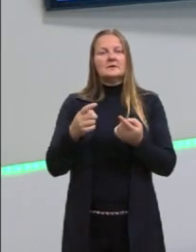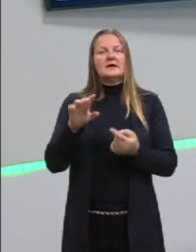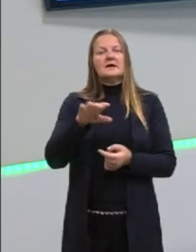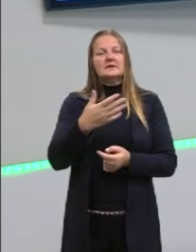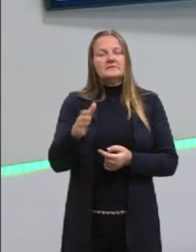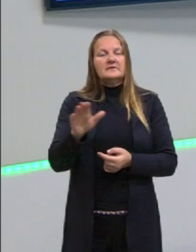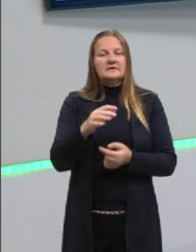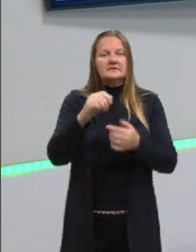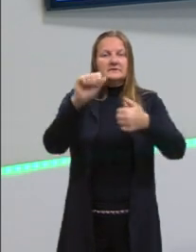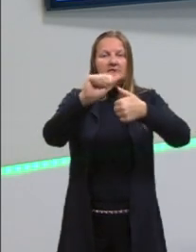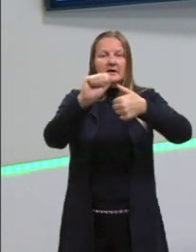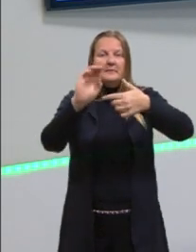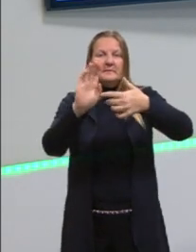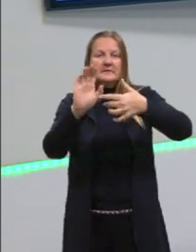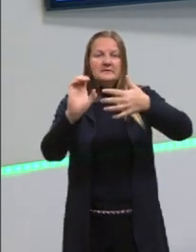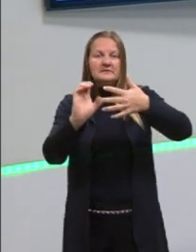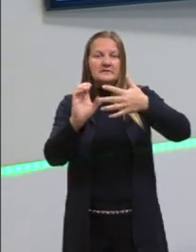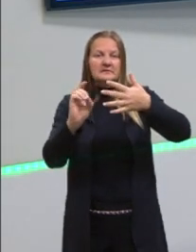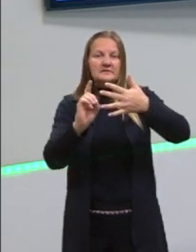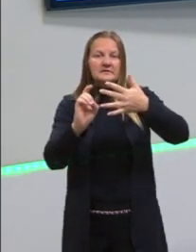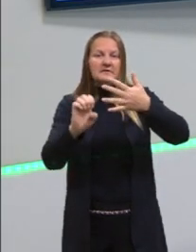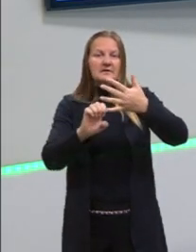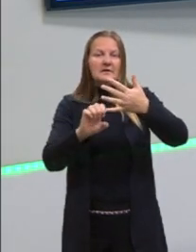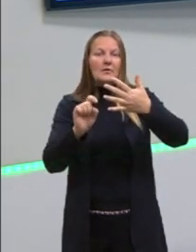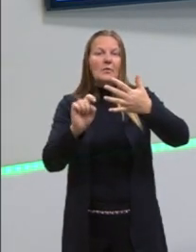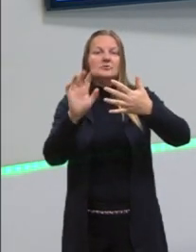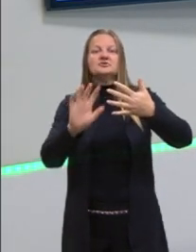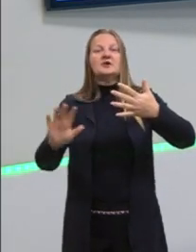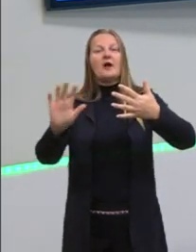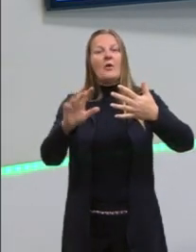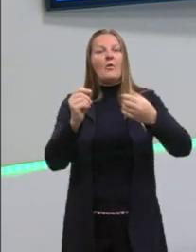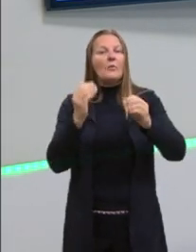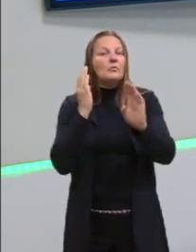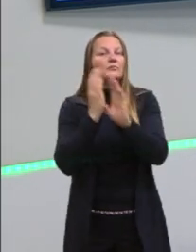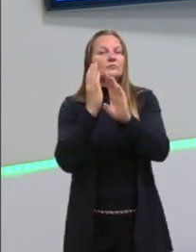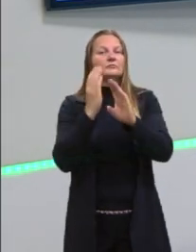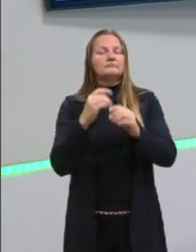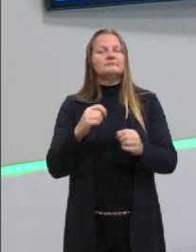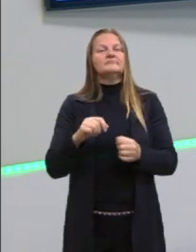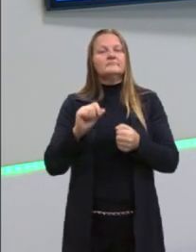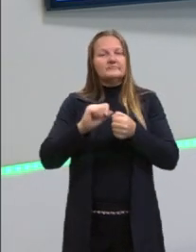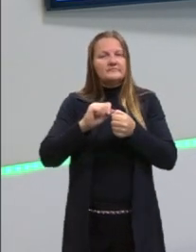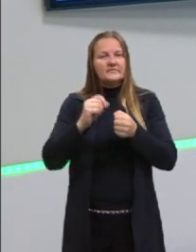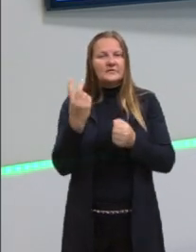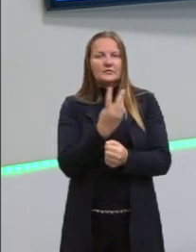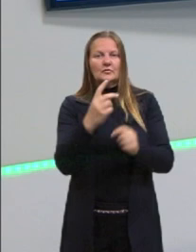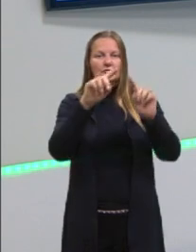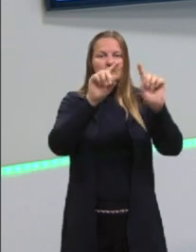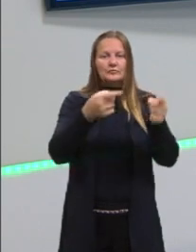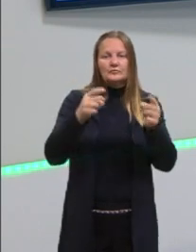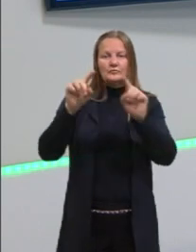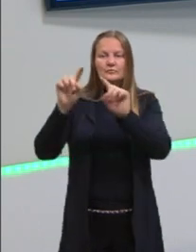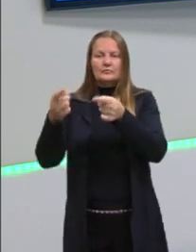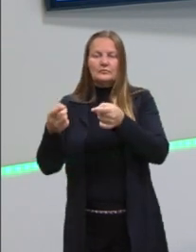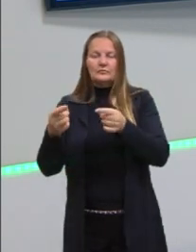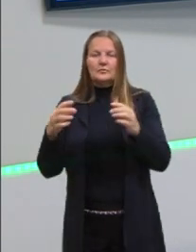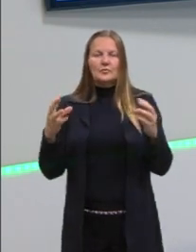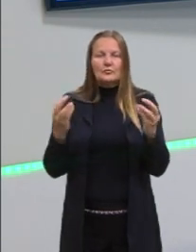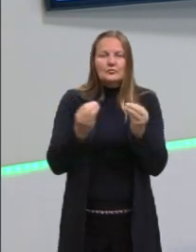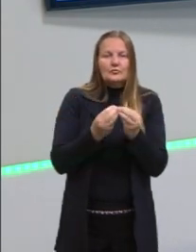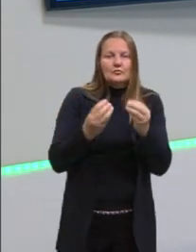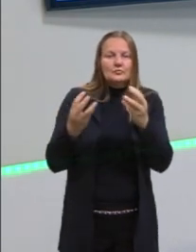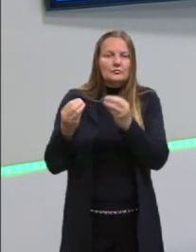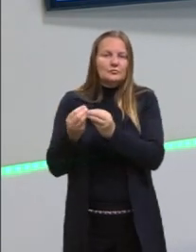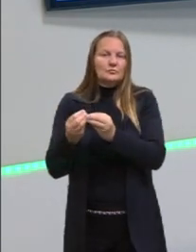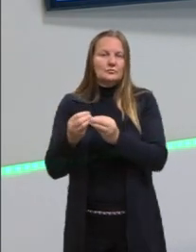alternativas eu tenho a equação geral. Como que eu chego nela? Então, é resolver os dois parênteses, agrupar todos